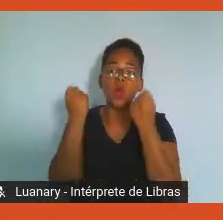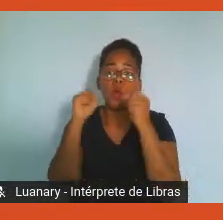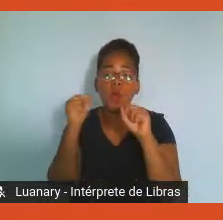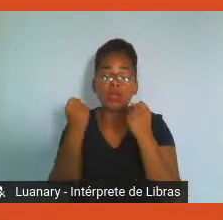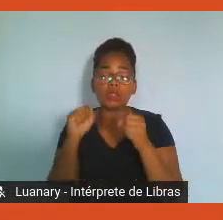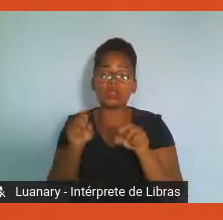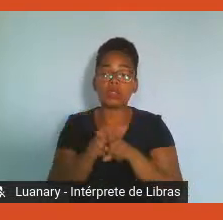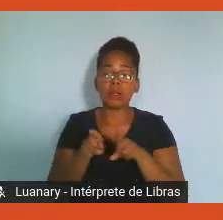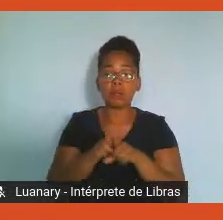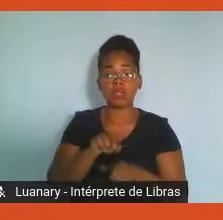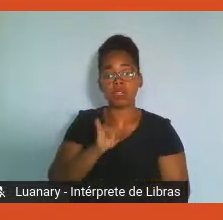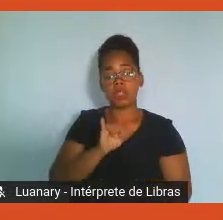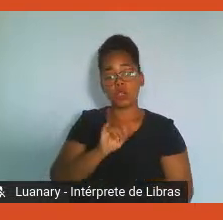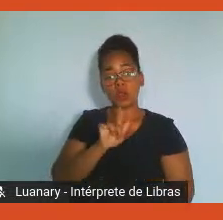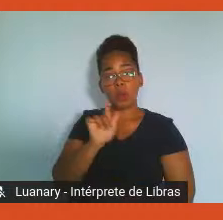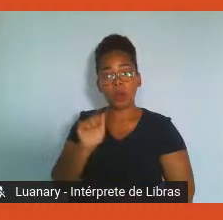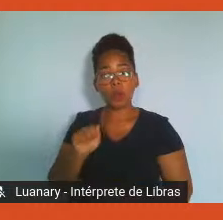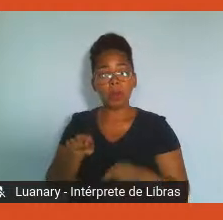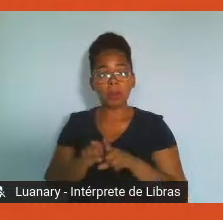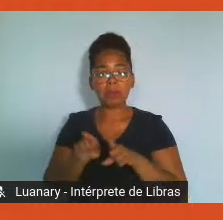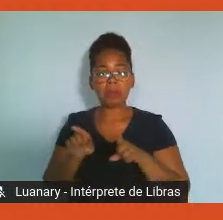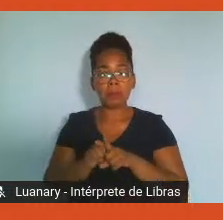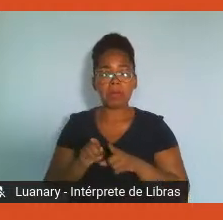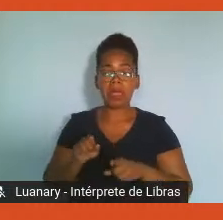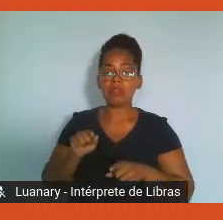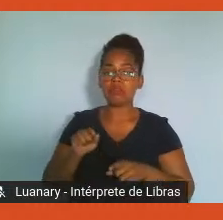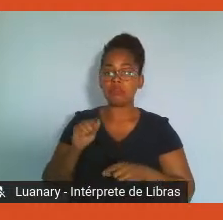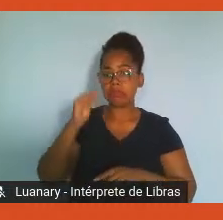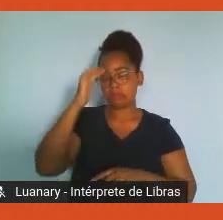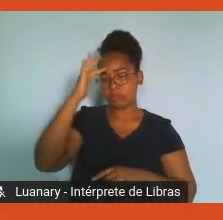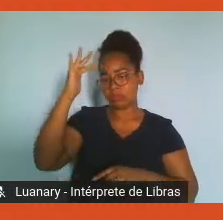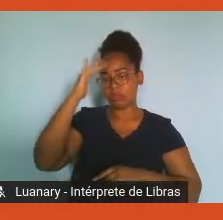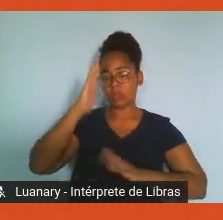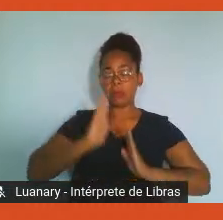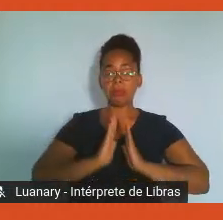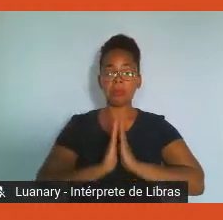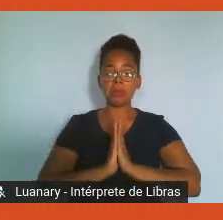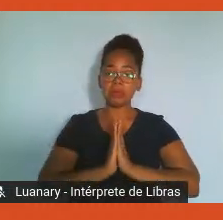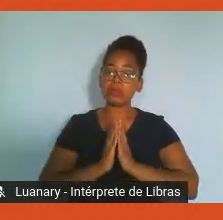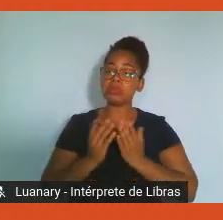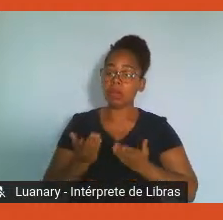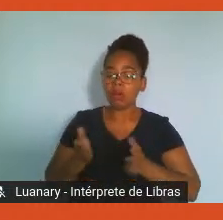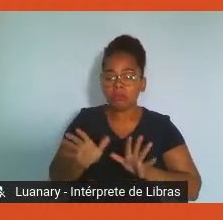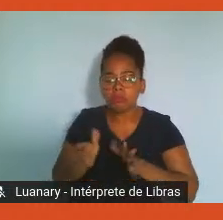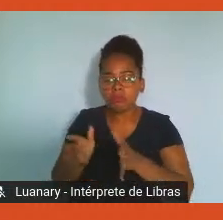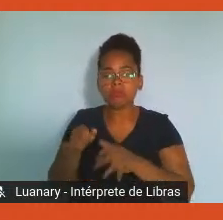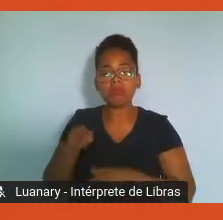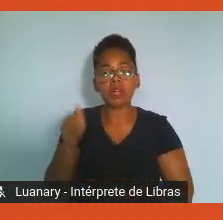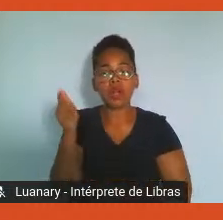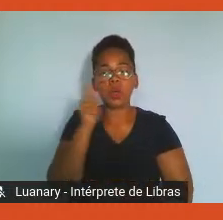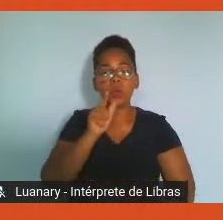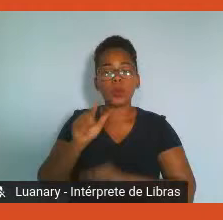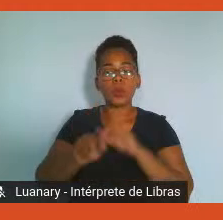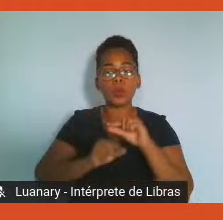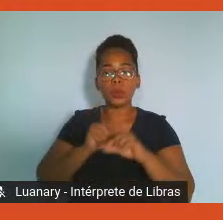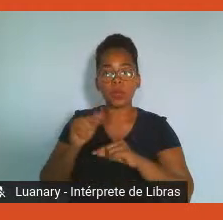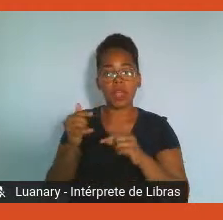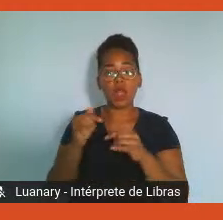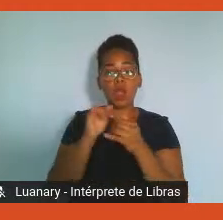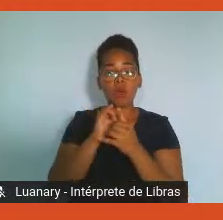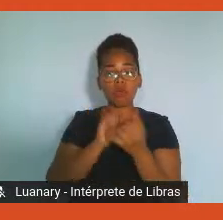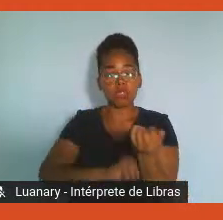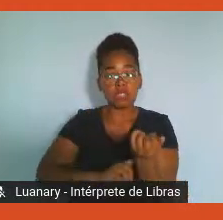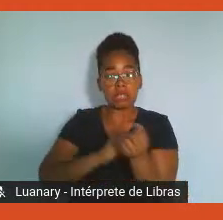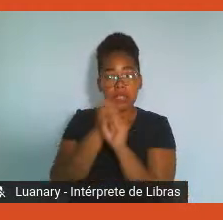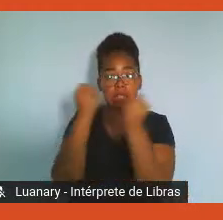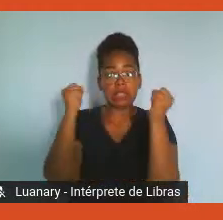dessas pessoas relaxarem o corpo, melhorarem as articulações, elas vão diminuir os hormônios de estresse, vão aumentar